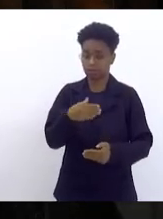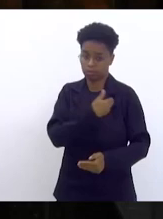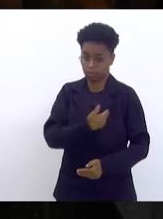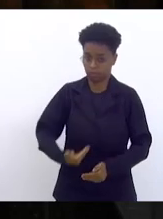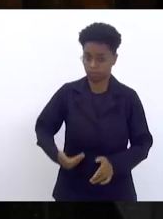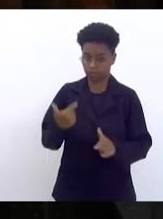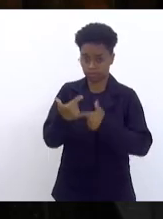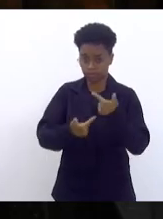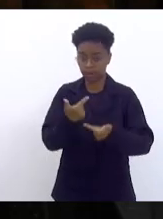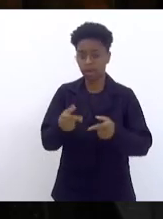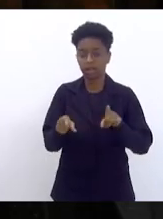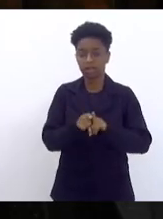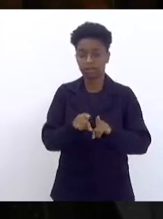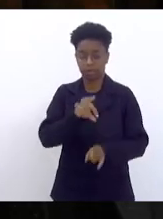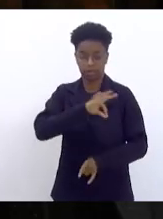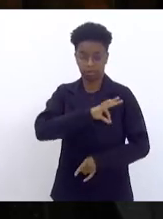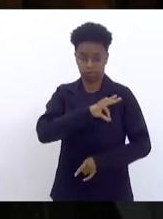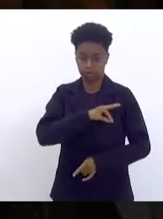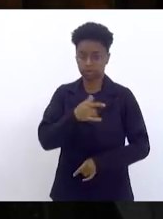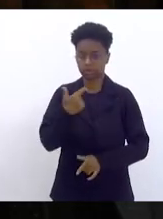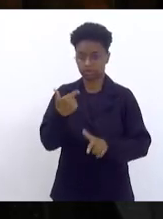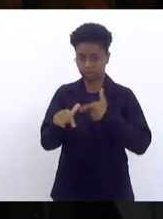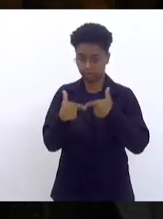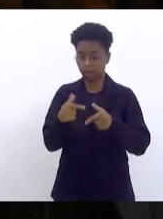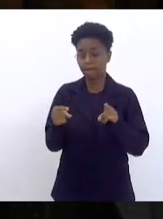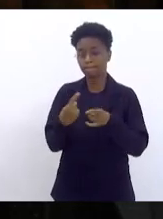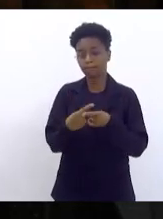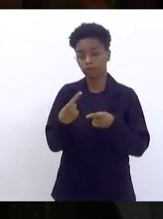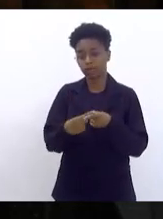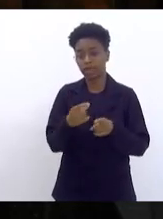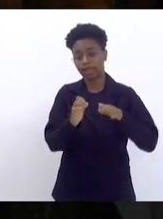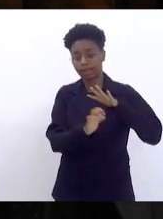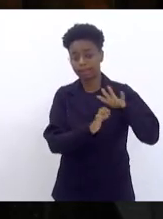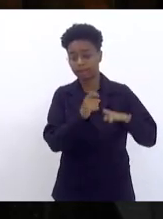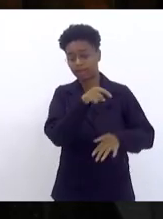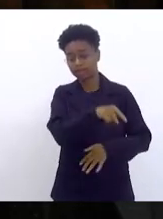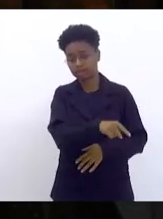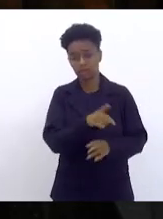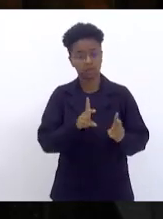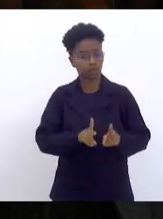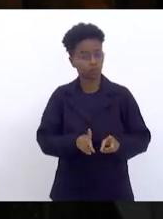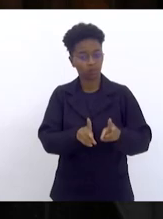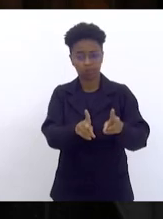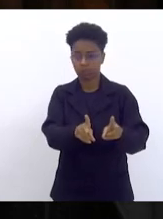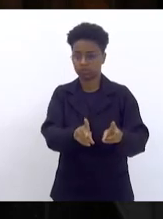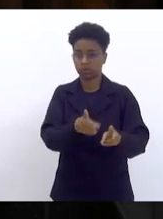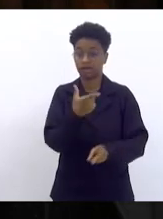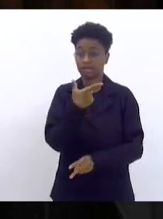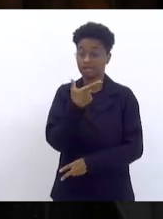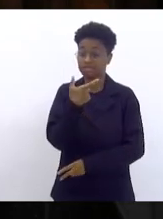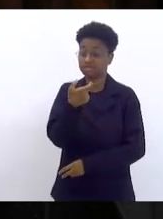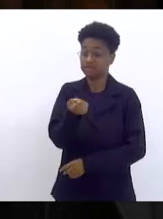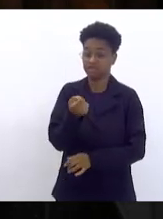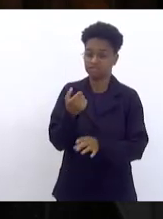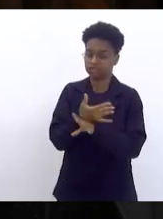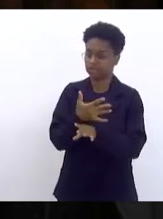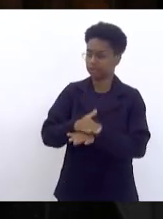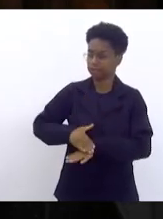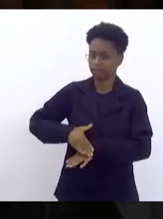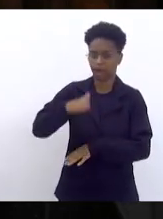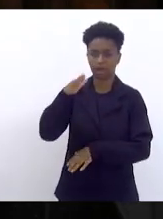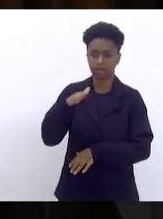às delegacias regionais do trabalho, porque essa empresa se faz presente em mais de 20 municípios